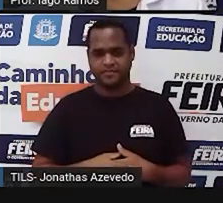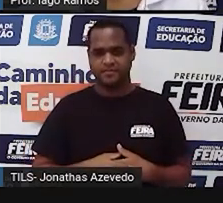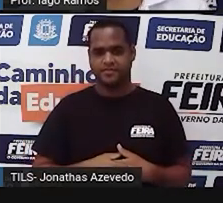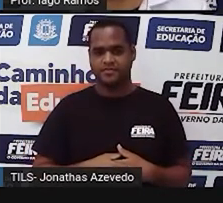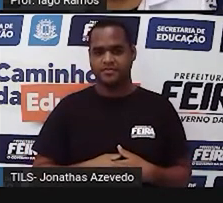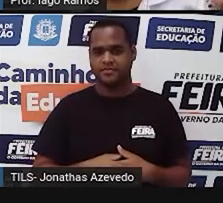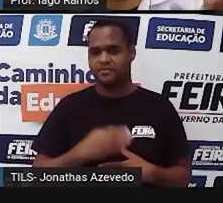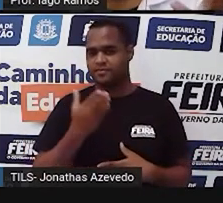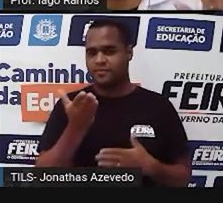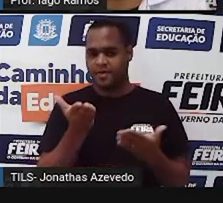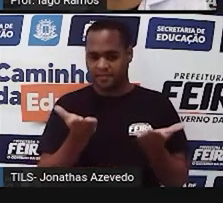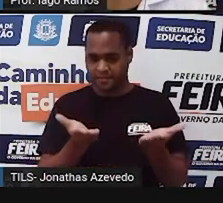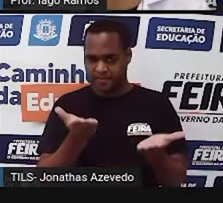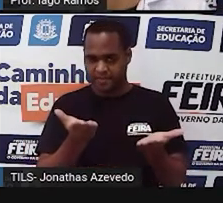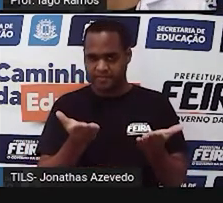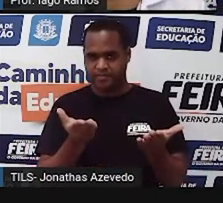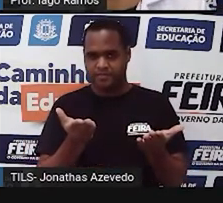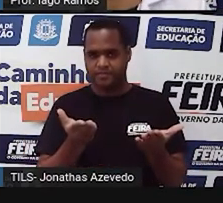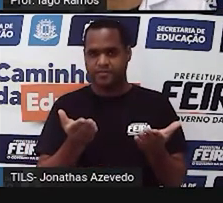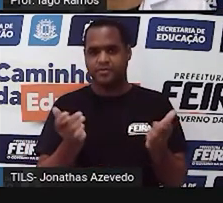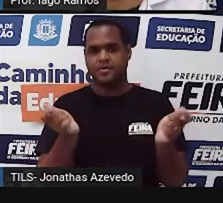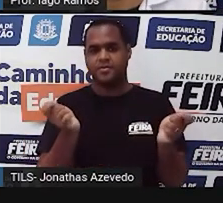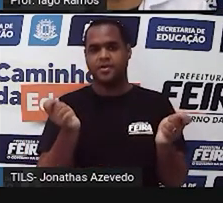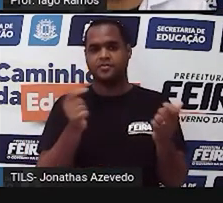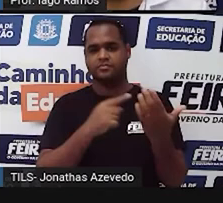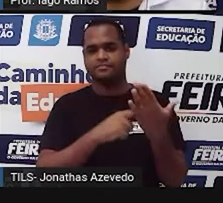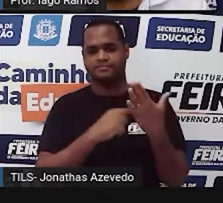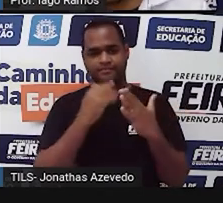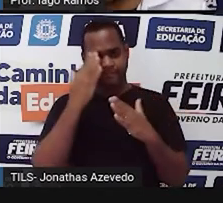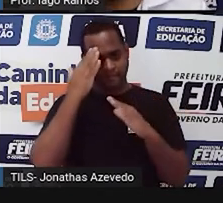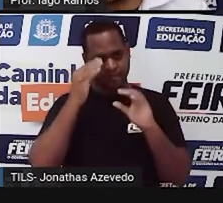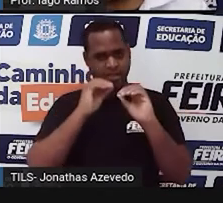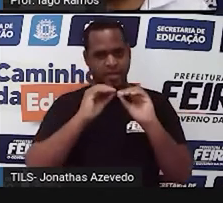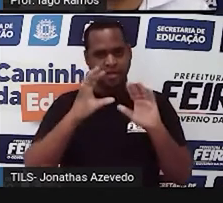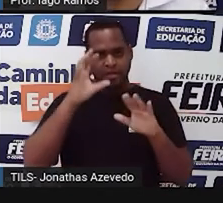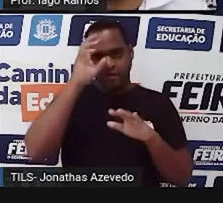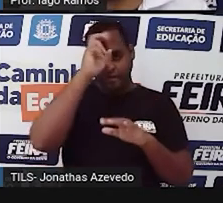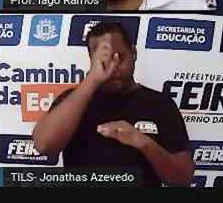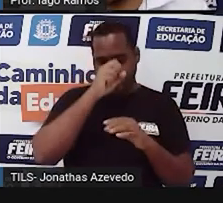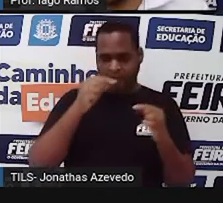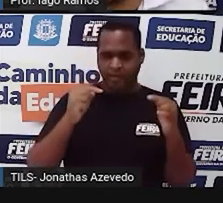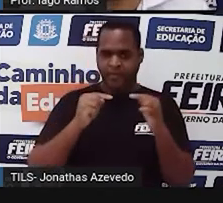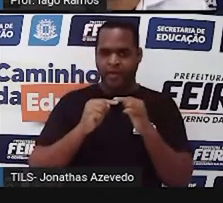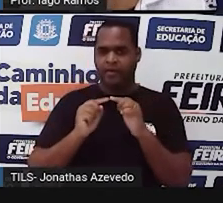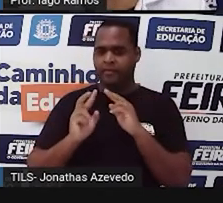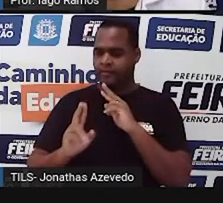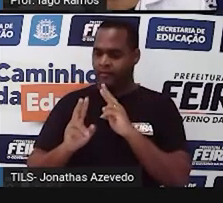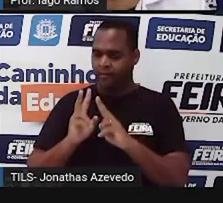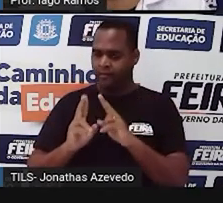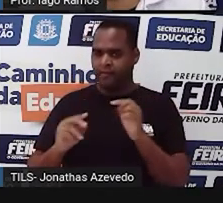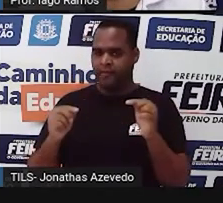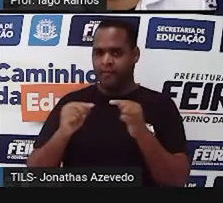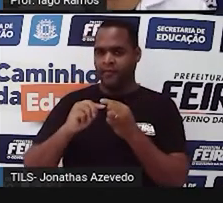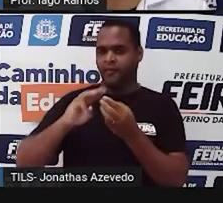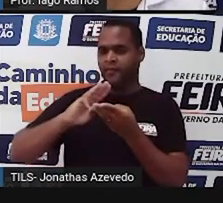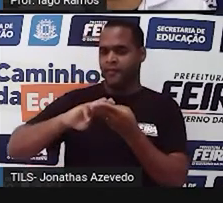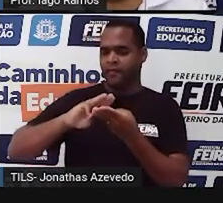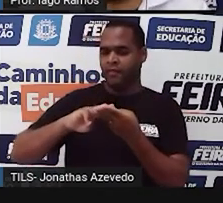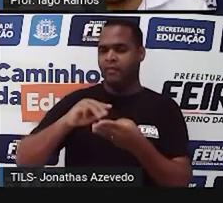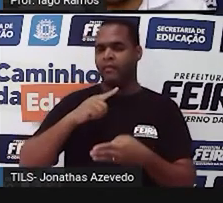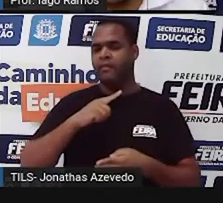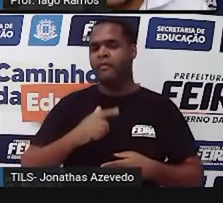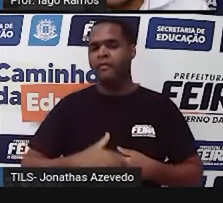que essa balança de dois pratos vai nos ajudar a entender a